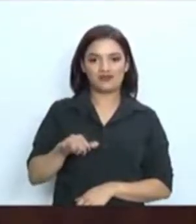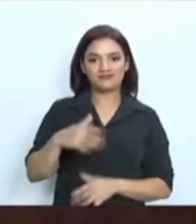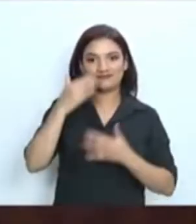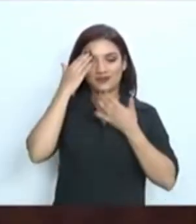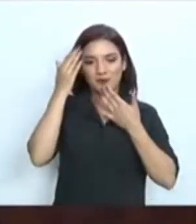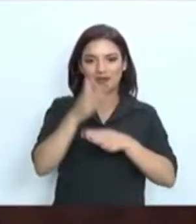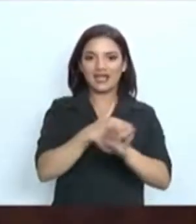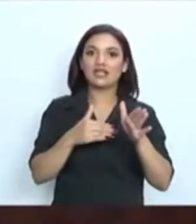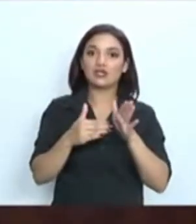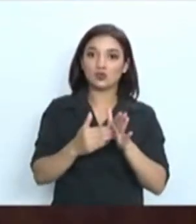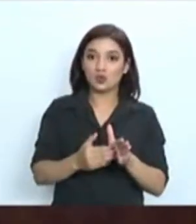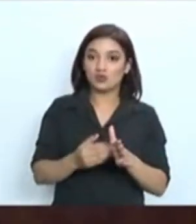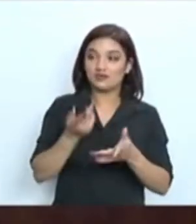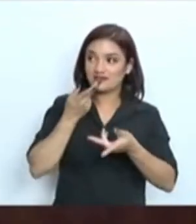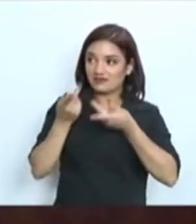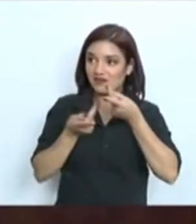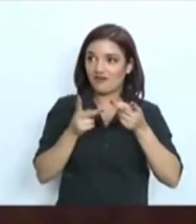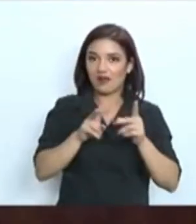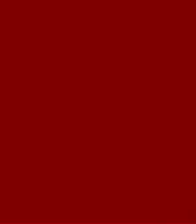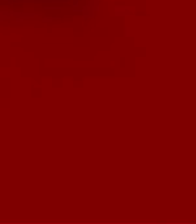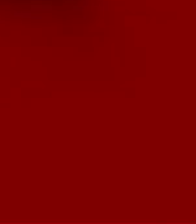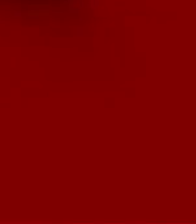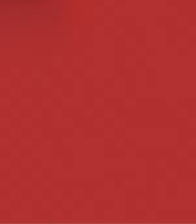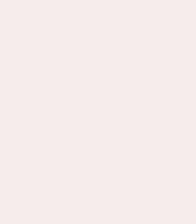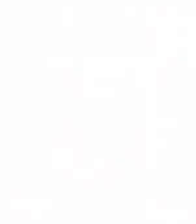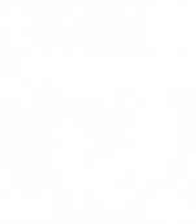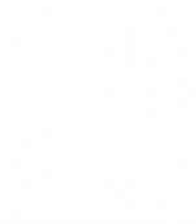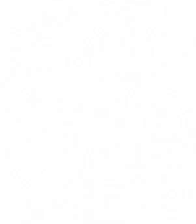proferidas ficarão nos anais da corte.